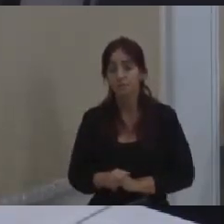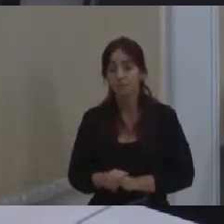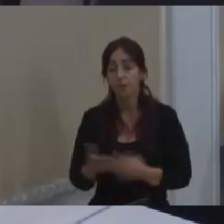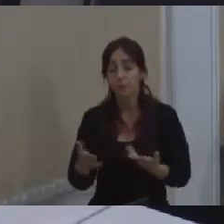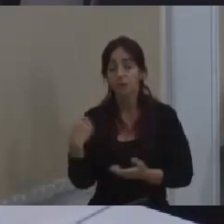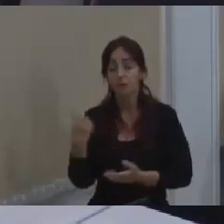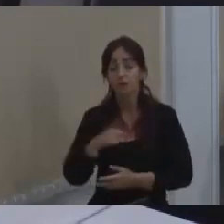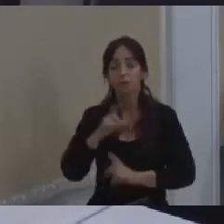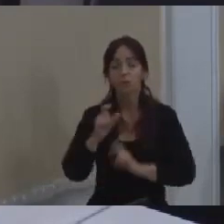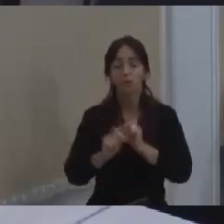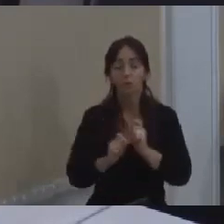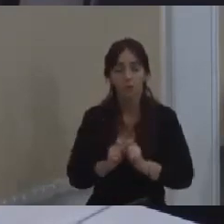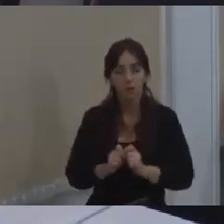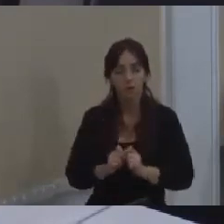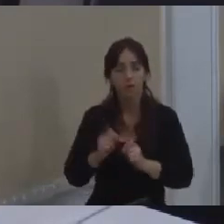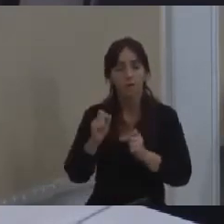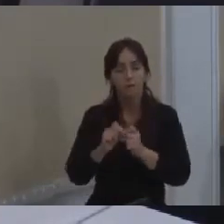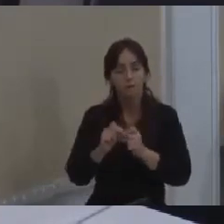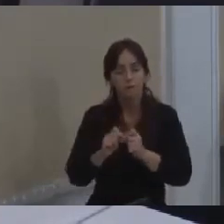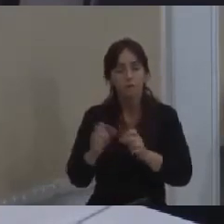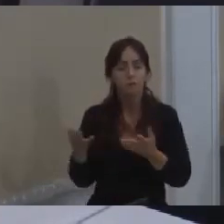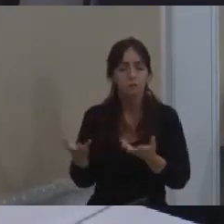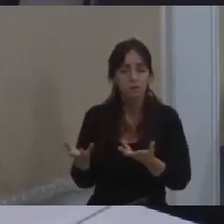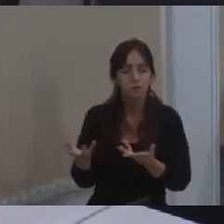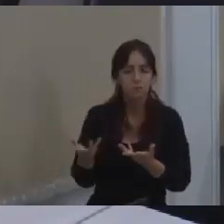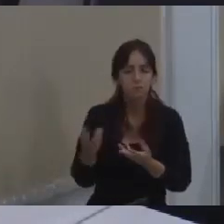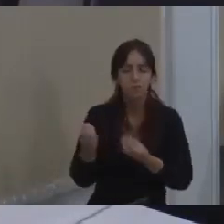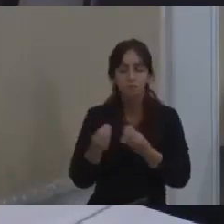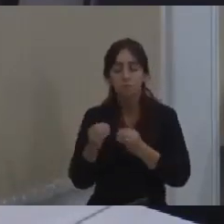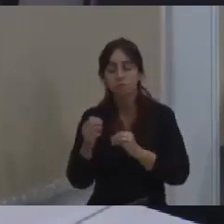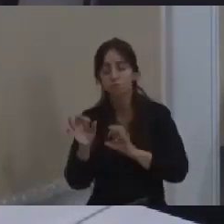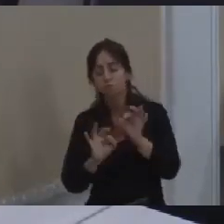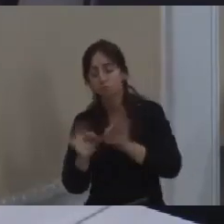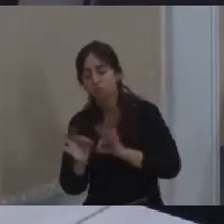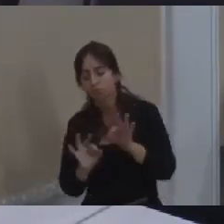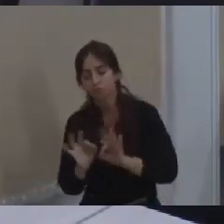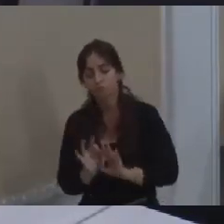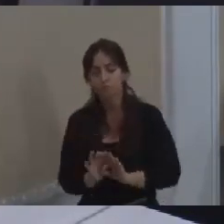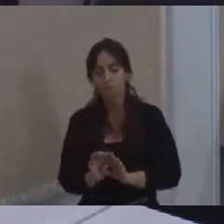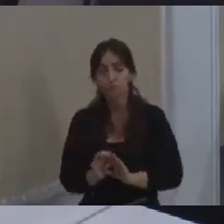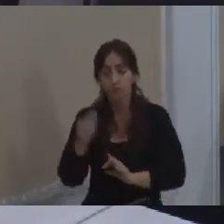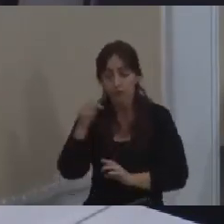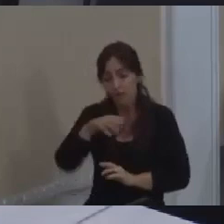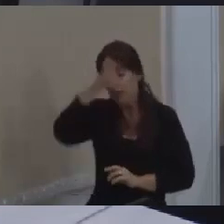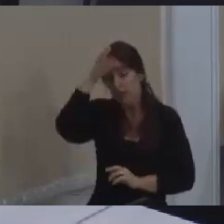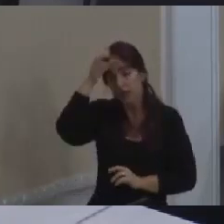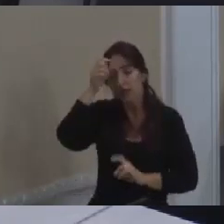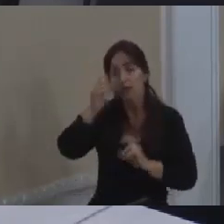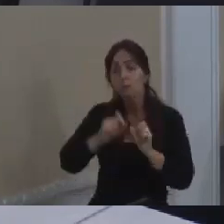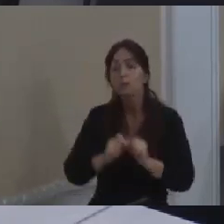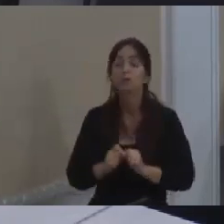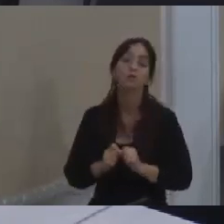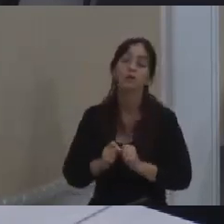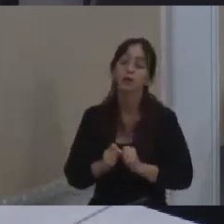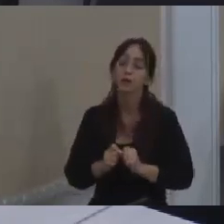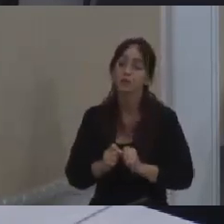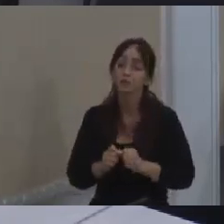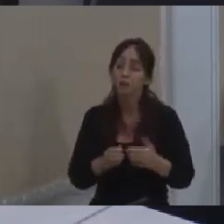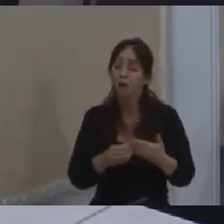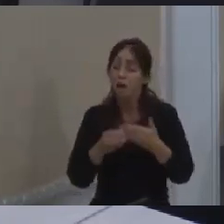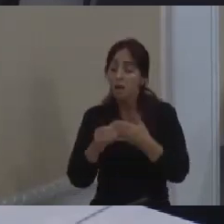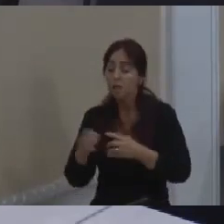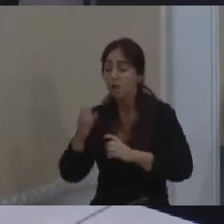Nós temos que fazer coisas razoáveis. E o que nós aqui na Câmara estamos fazendo é trazendo a discussão para que se